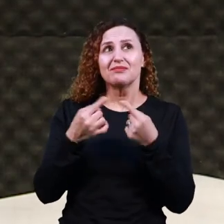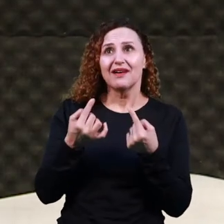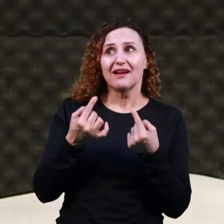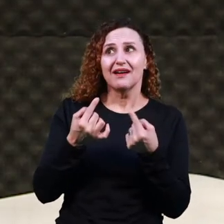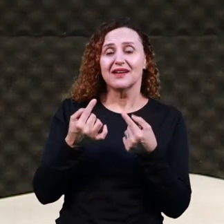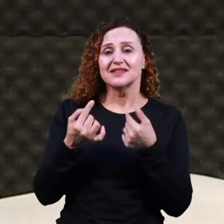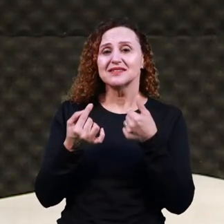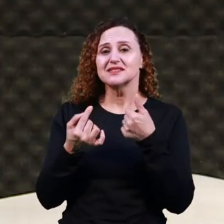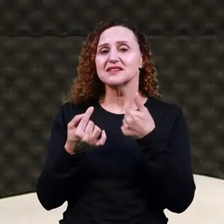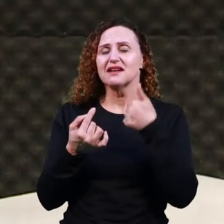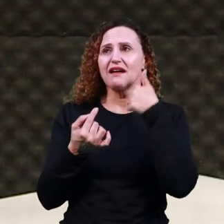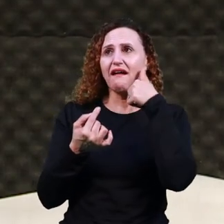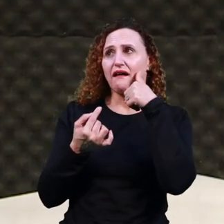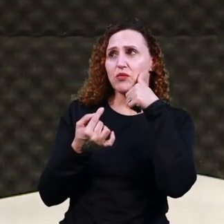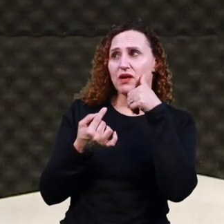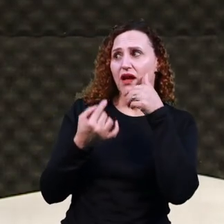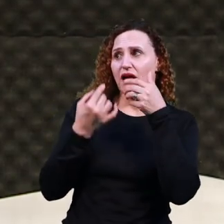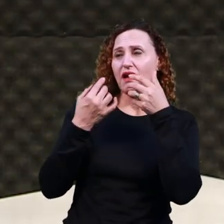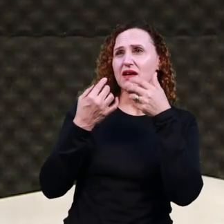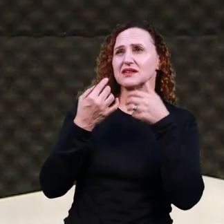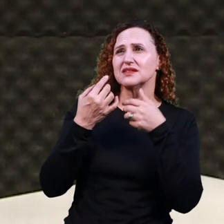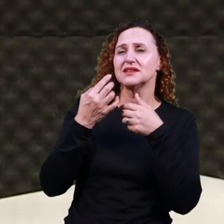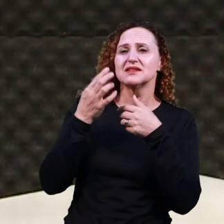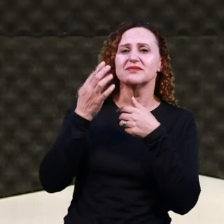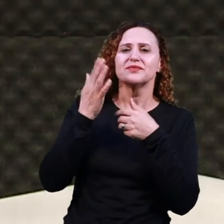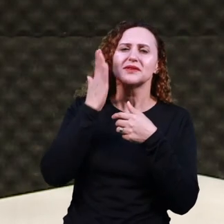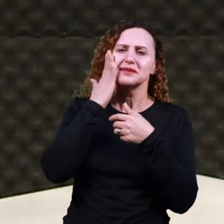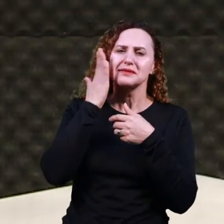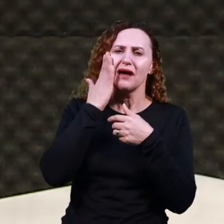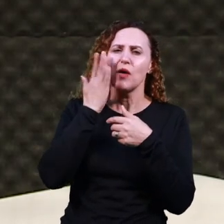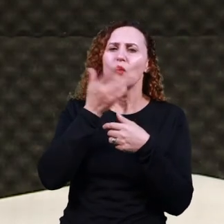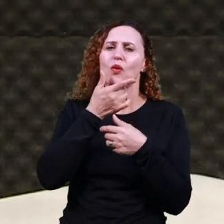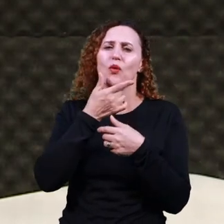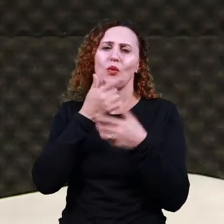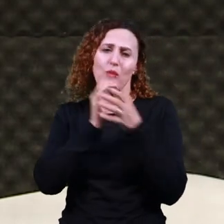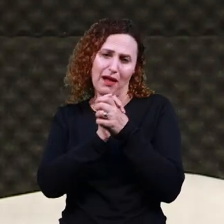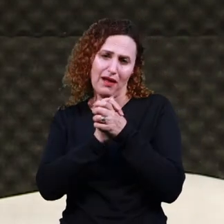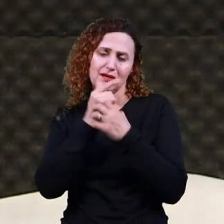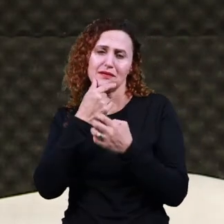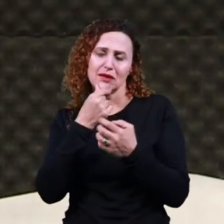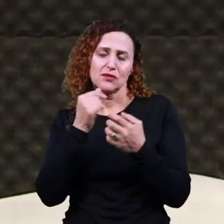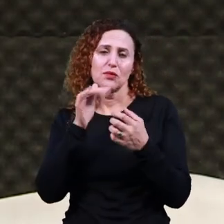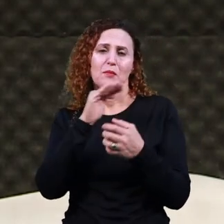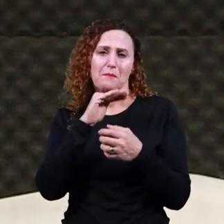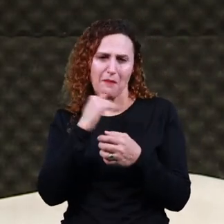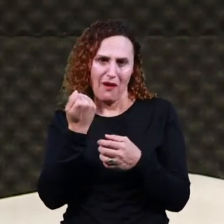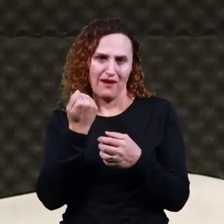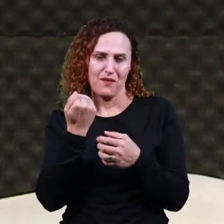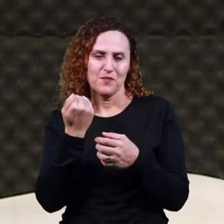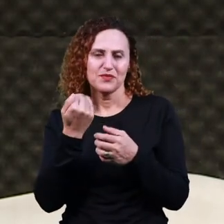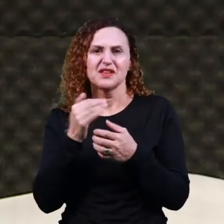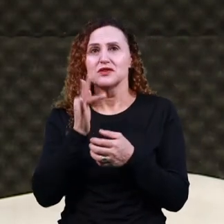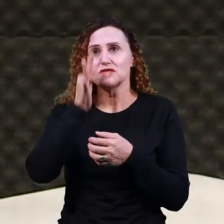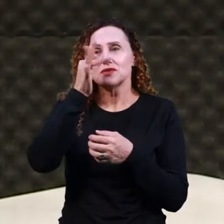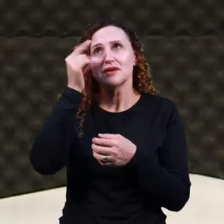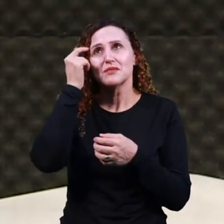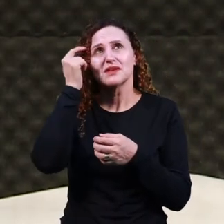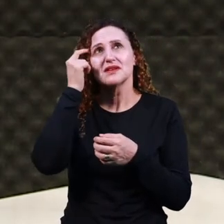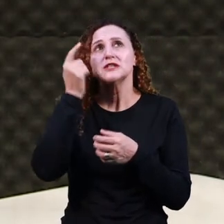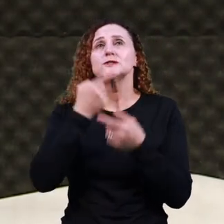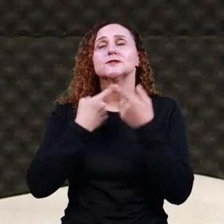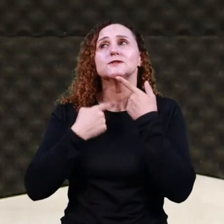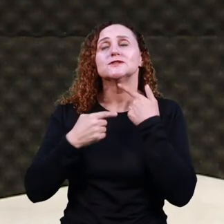notícia da sua morte e, passado algum tempo, ela sente novamente vontade de se casar.